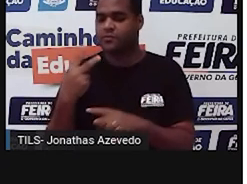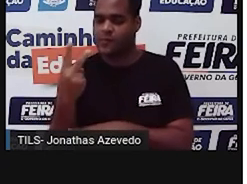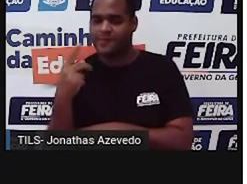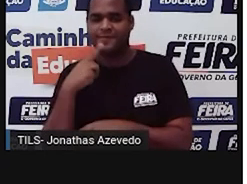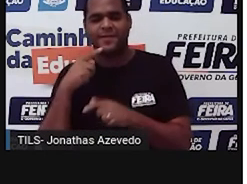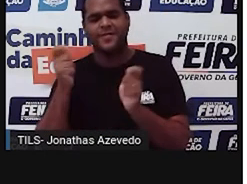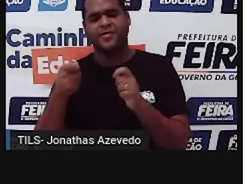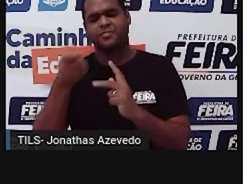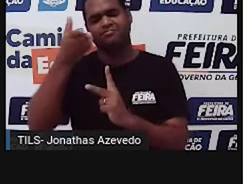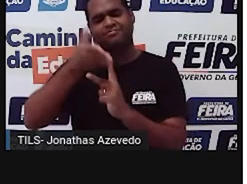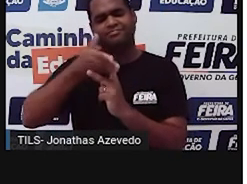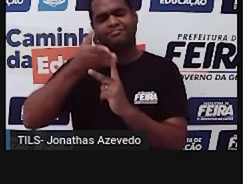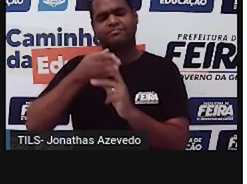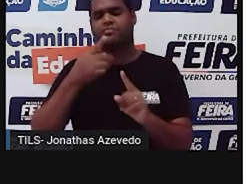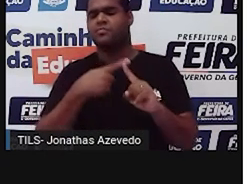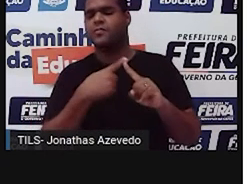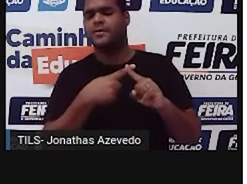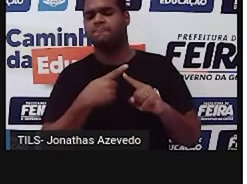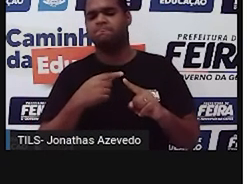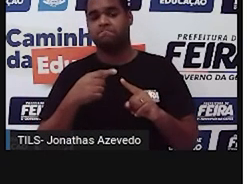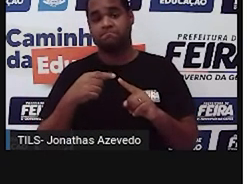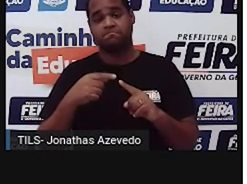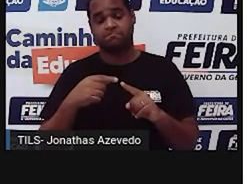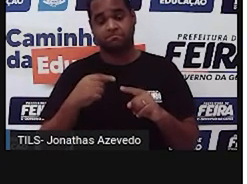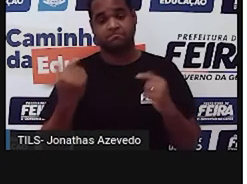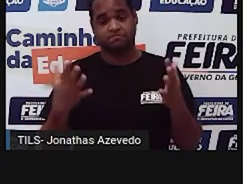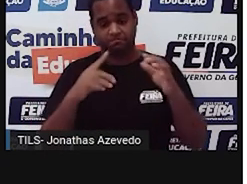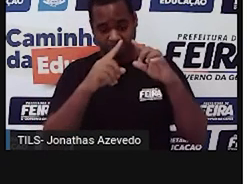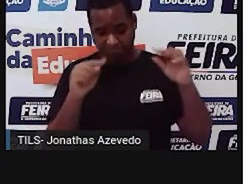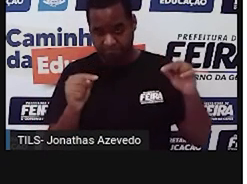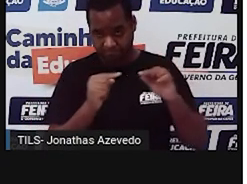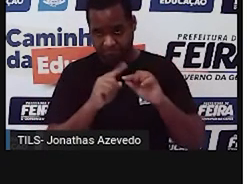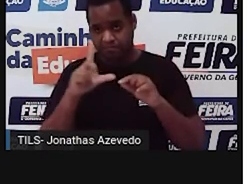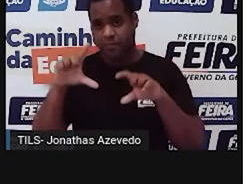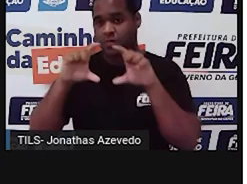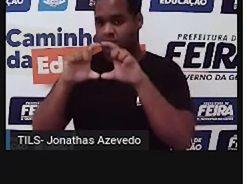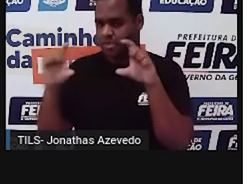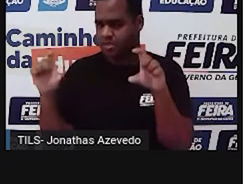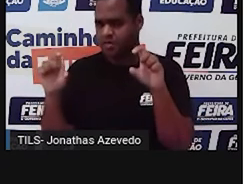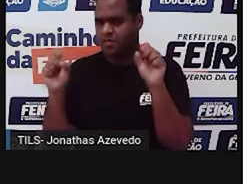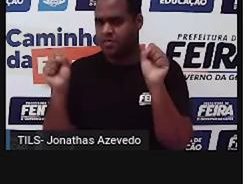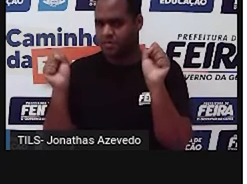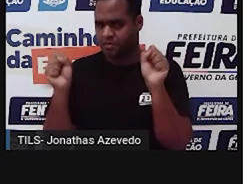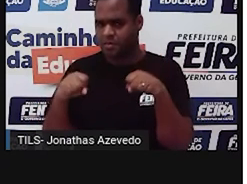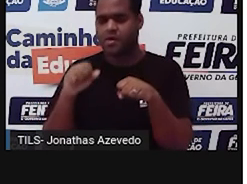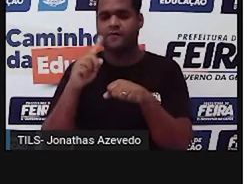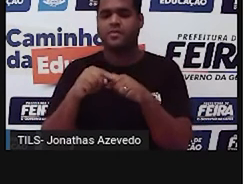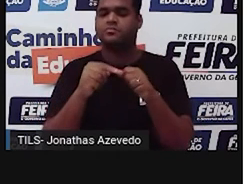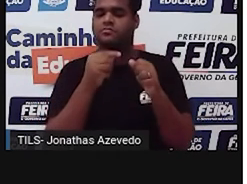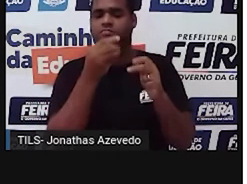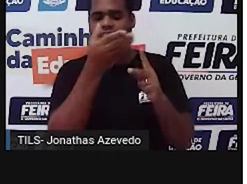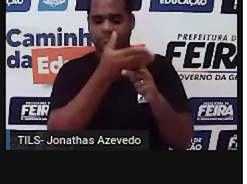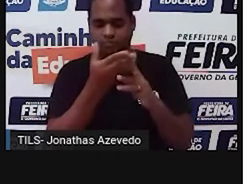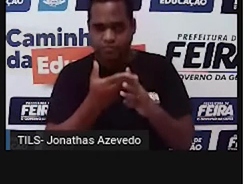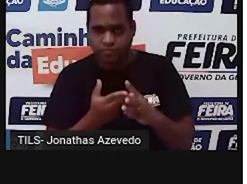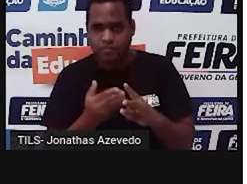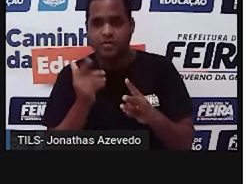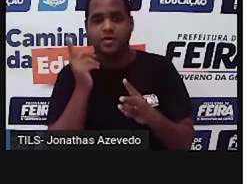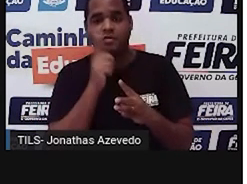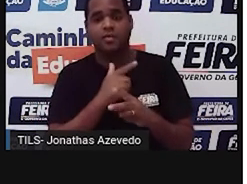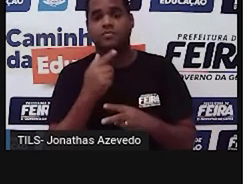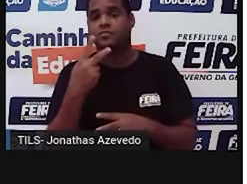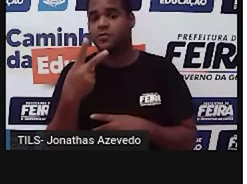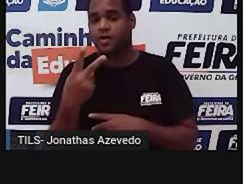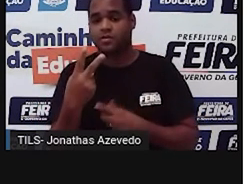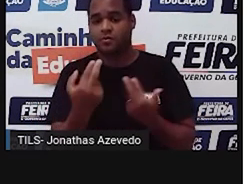Por que que é metade a área do triângulo, né? Porque um retângulo, você pode dividir em dois triângulos